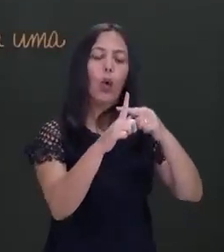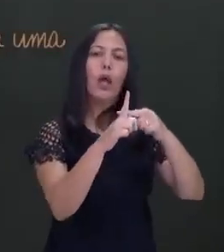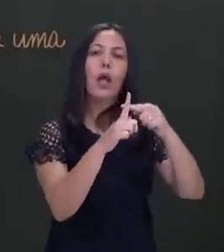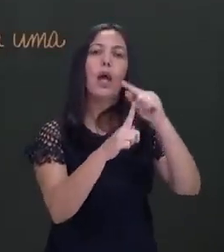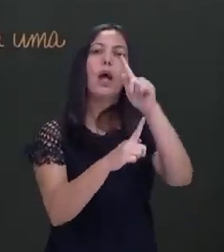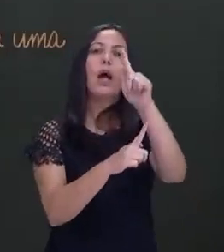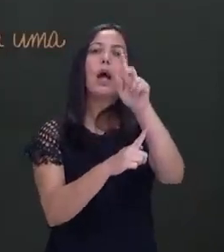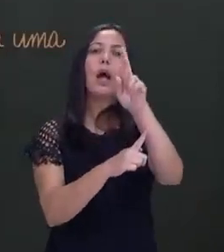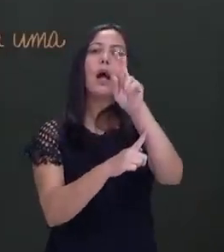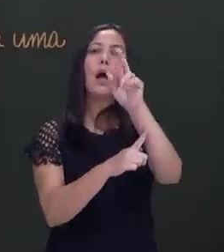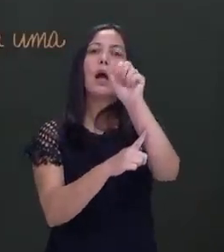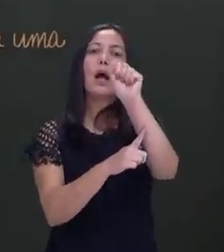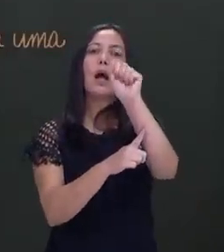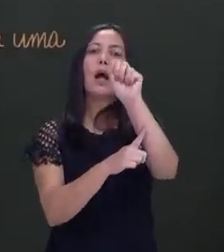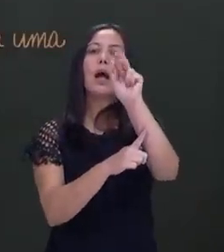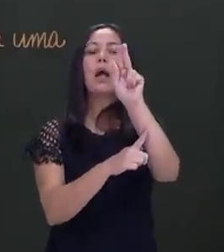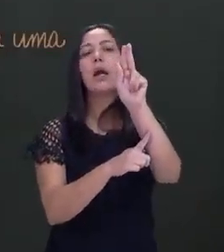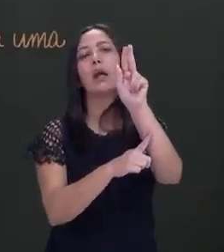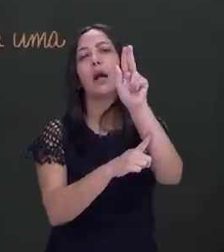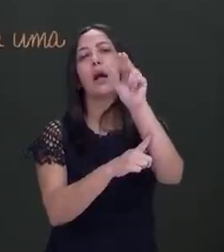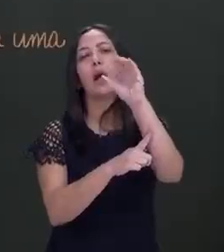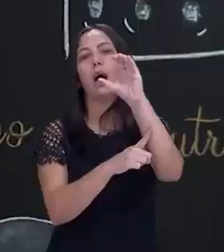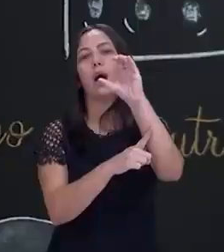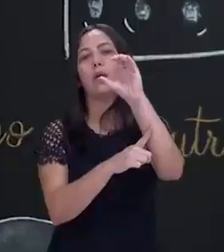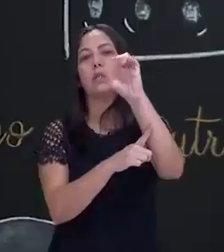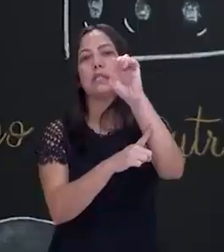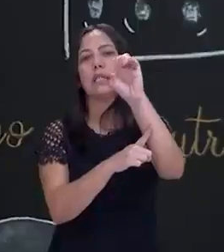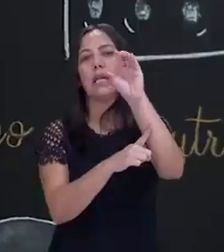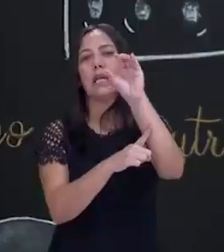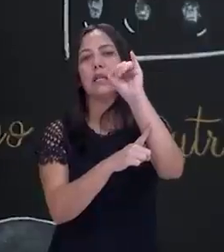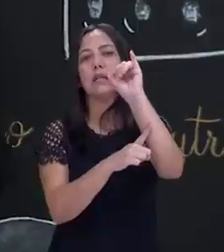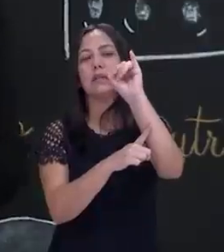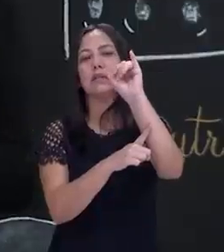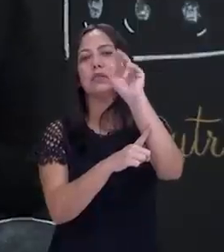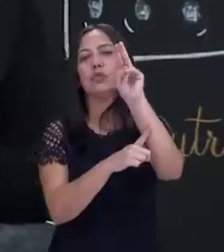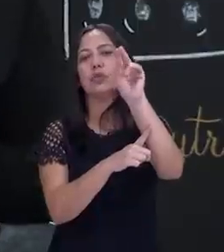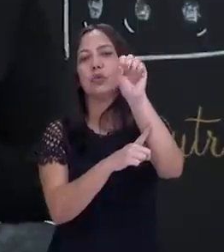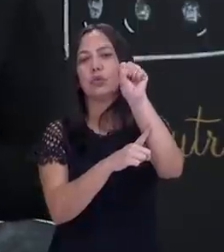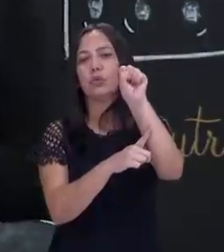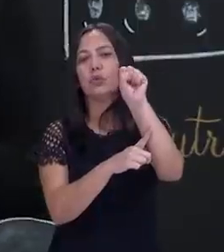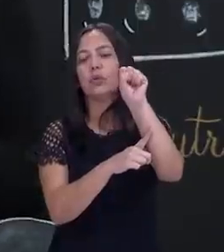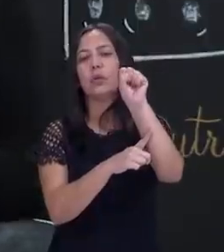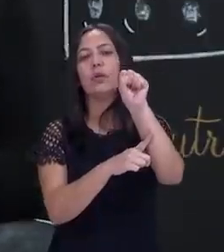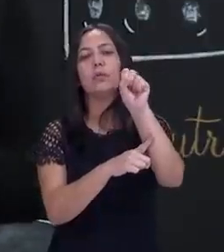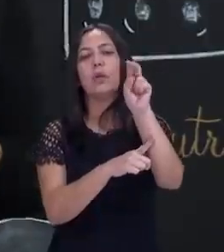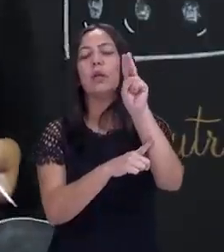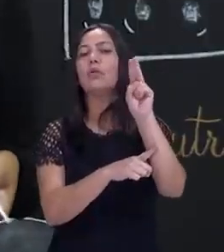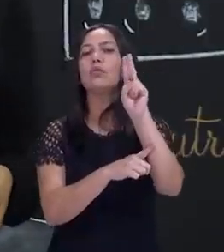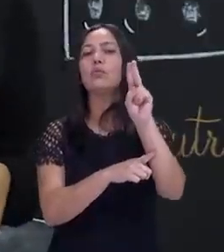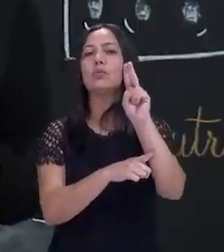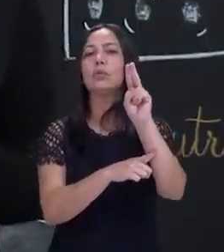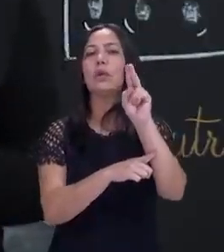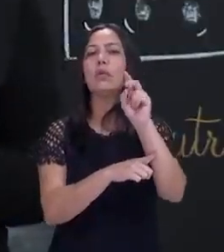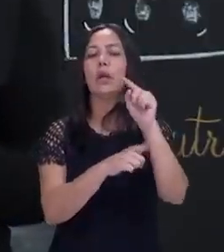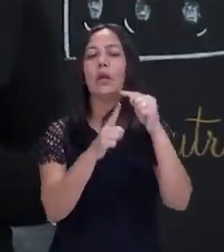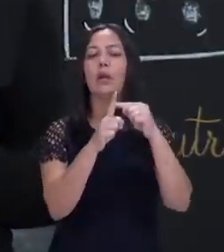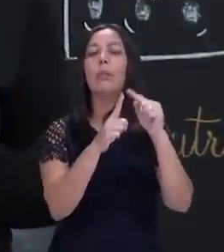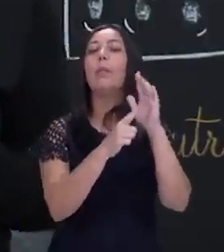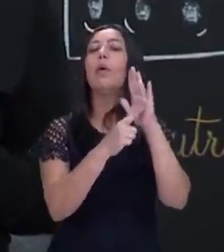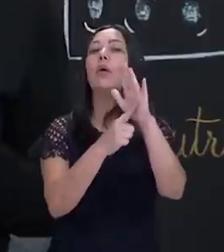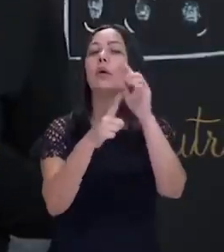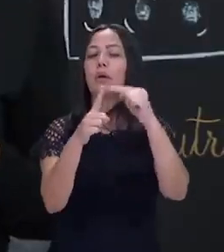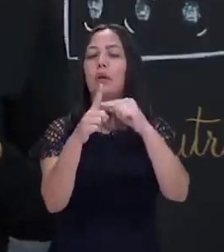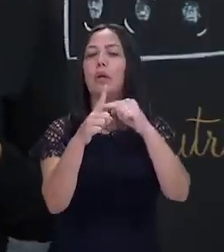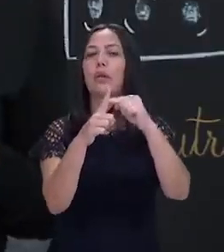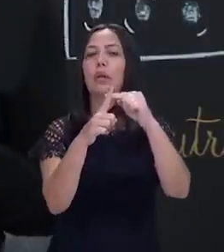Celsius. Aqui no Brasil, a medida que a gente usa, a unidade que a gente usa para medir a temperatura, graus Celsius.